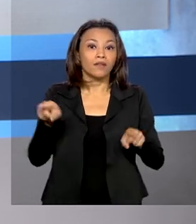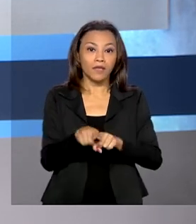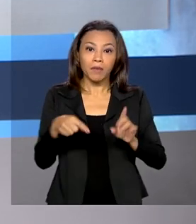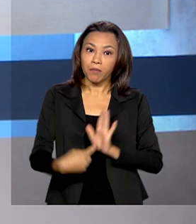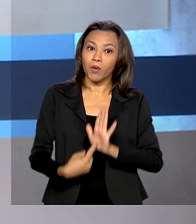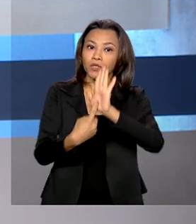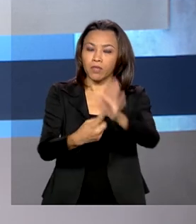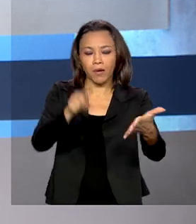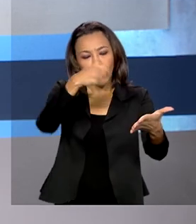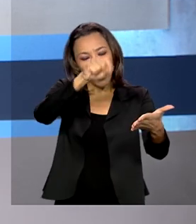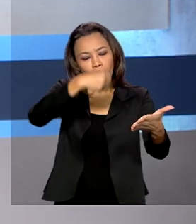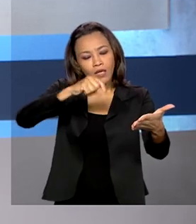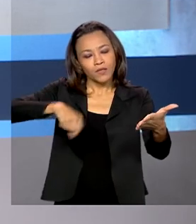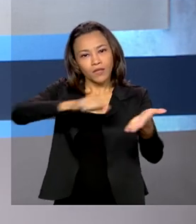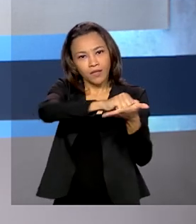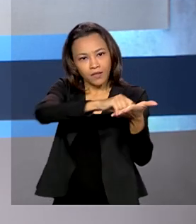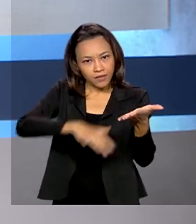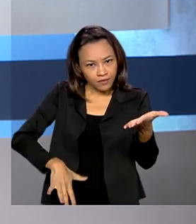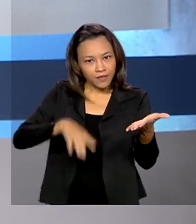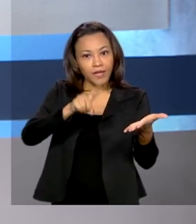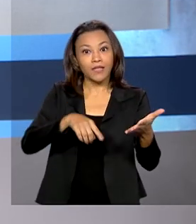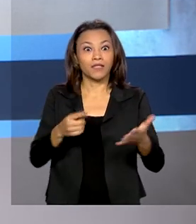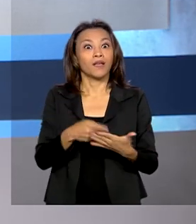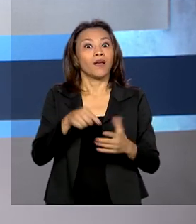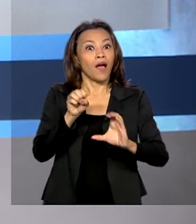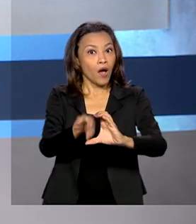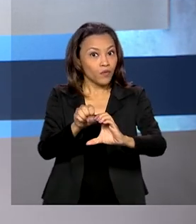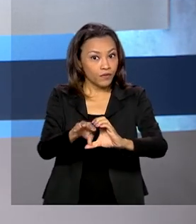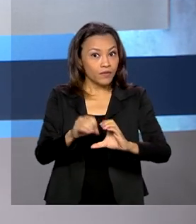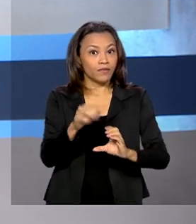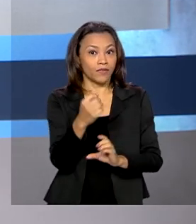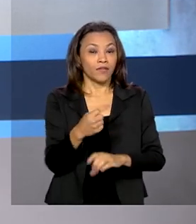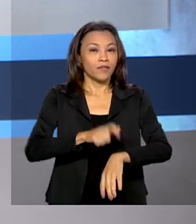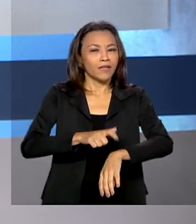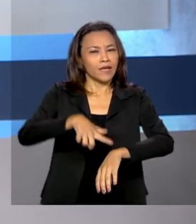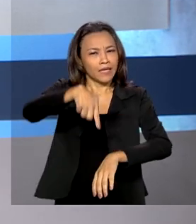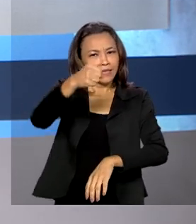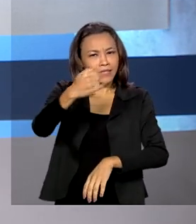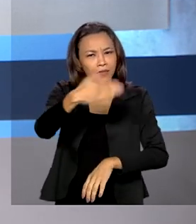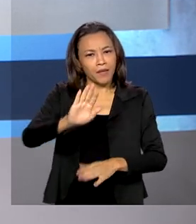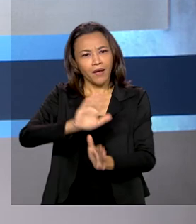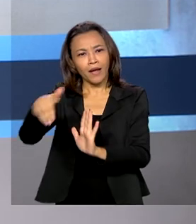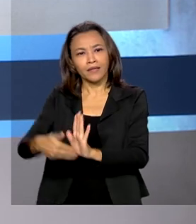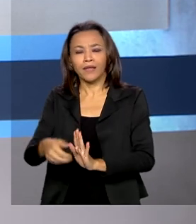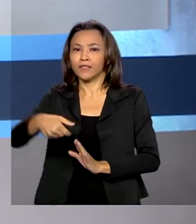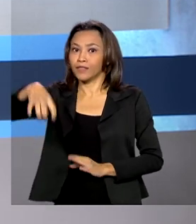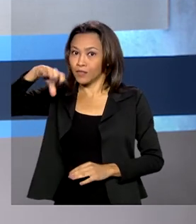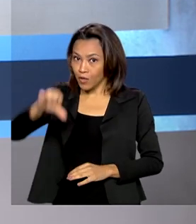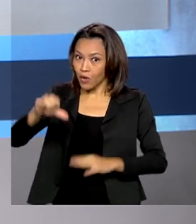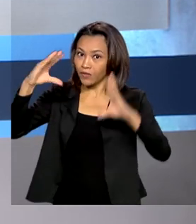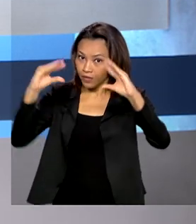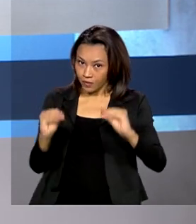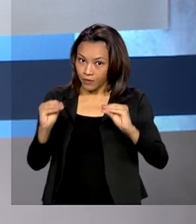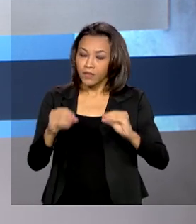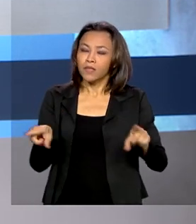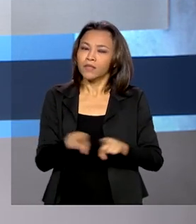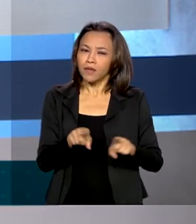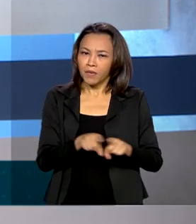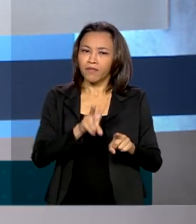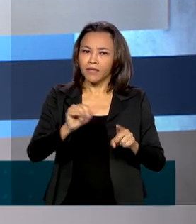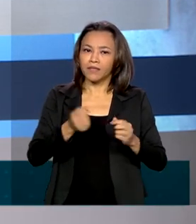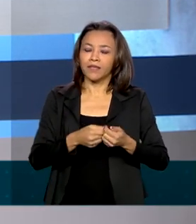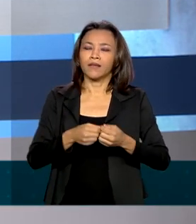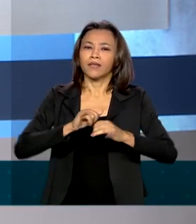correção das questões ao vivo, das 19h30 às 21h. Os aulões e as correções também serão transmitidos pelos